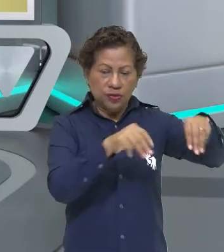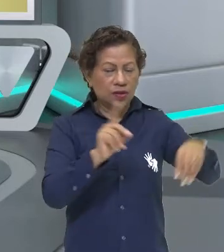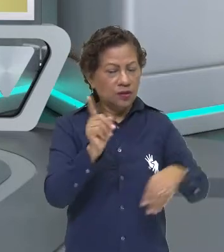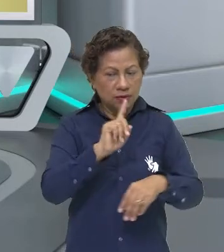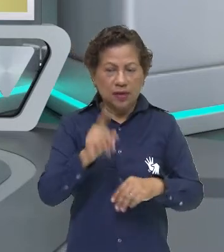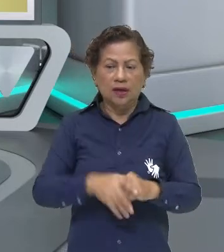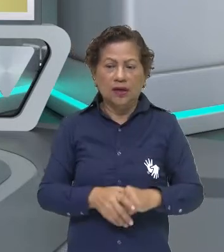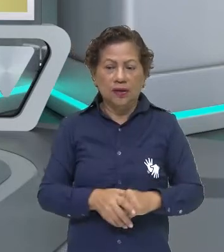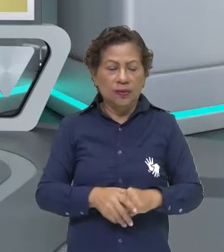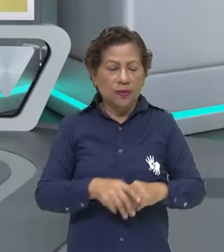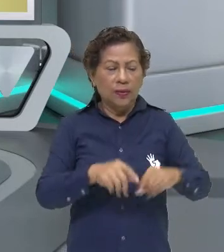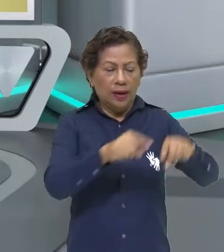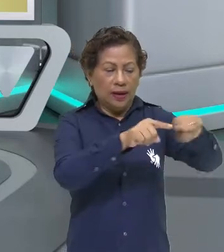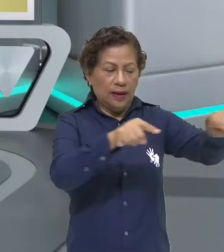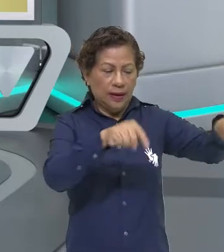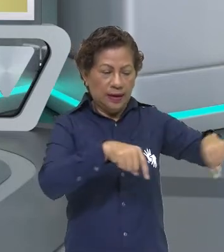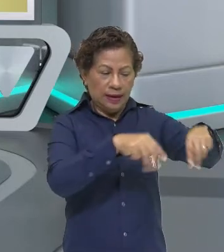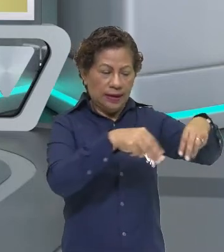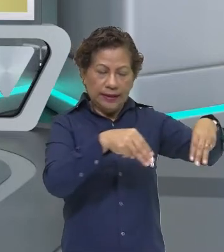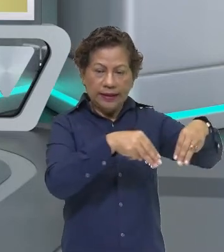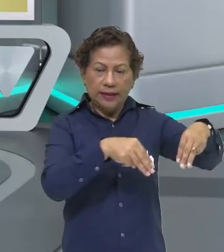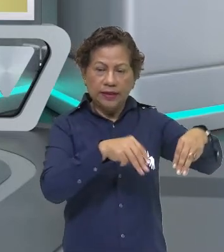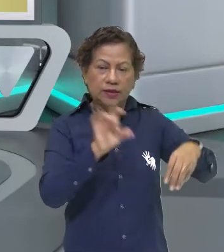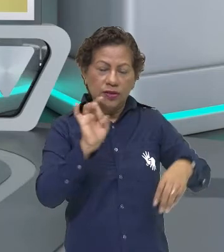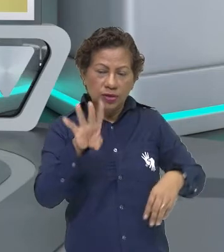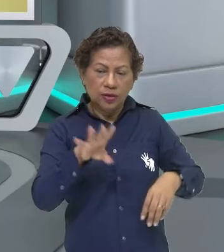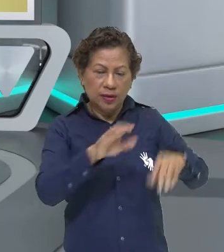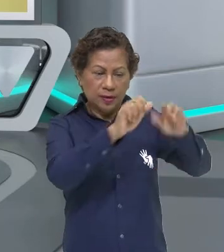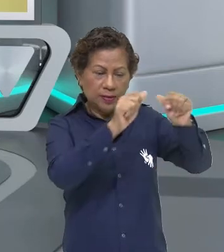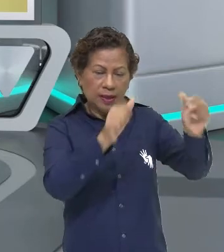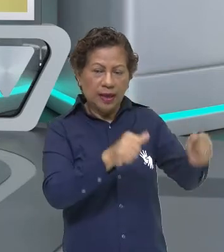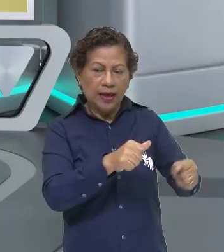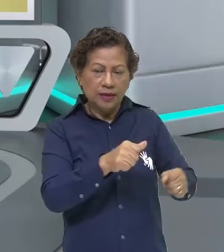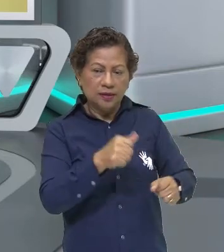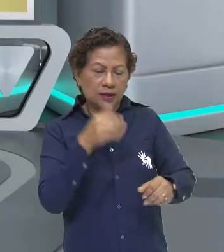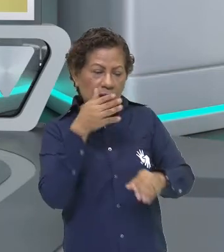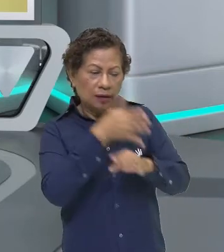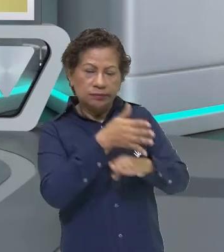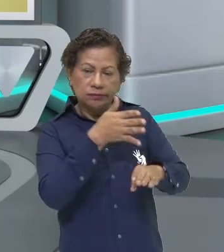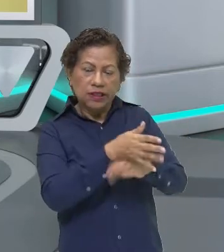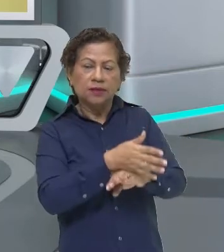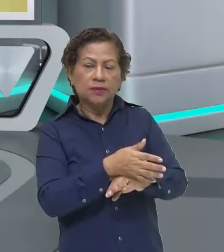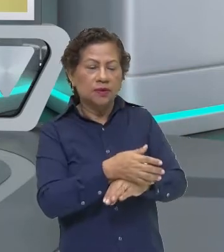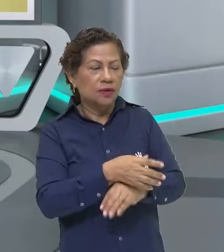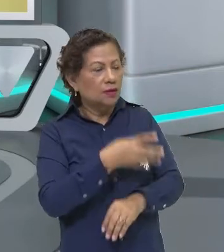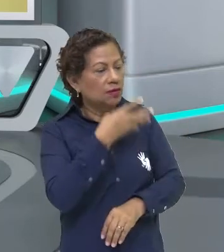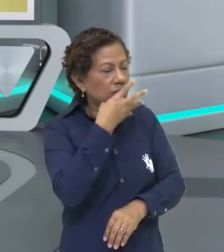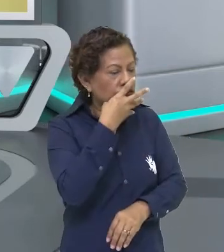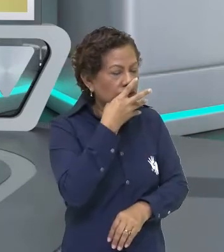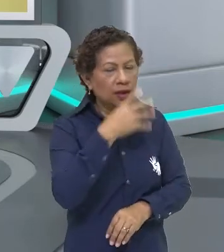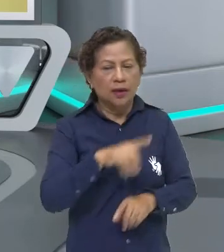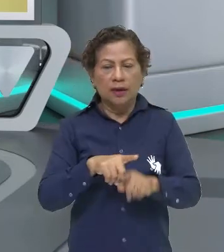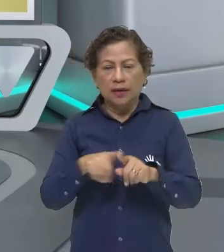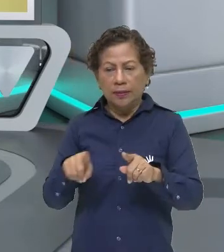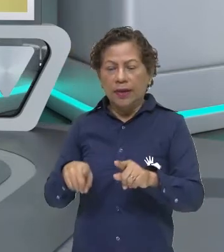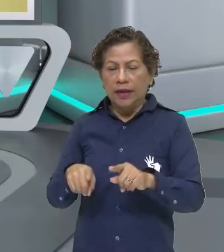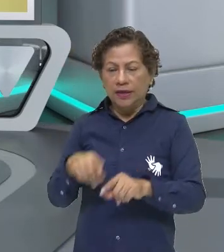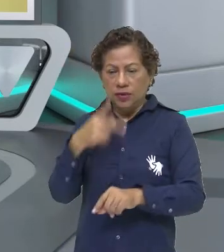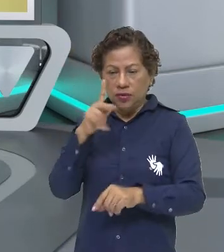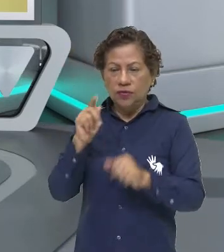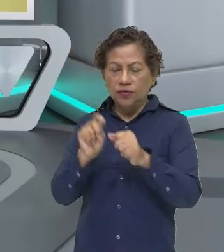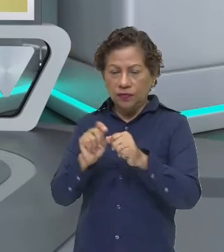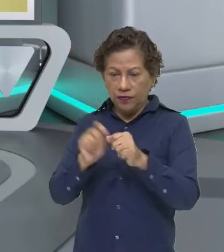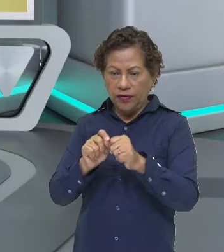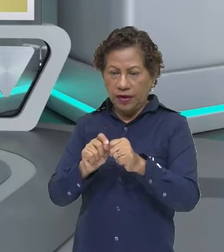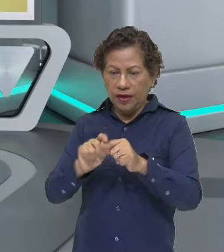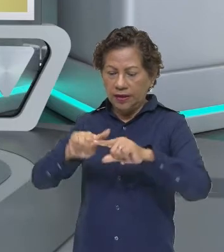adorada, contemplada. Agora, se essa blusinha de crochê, ela vai marcar uma